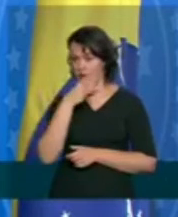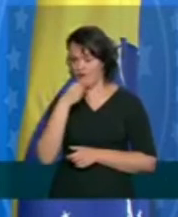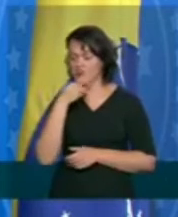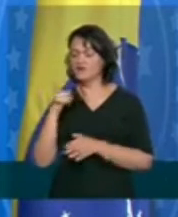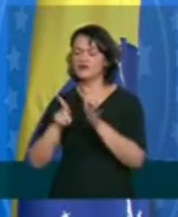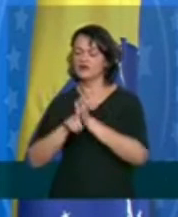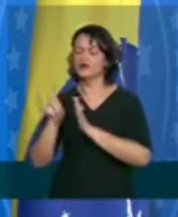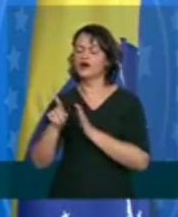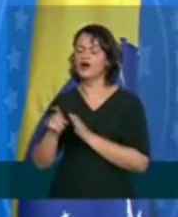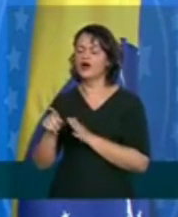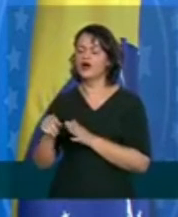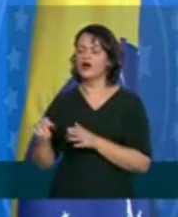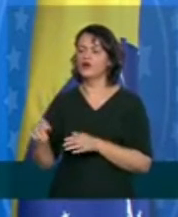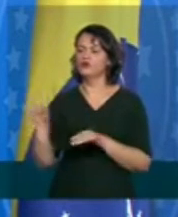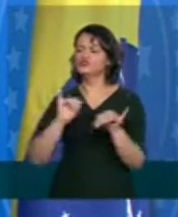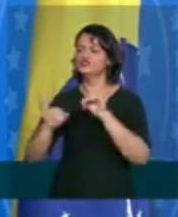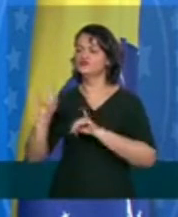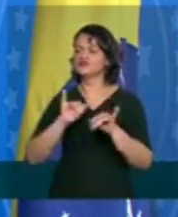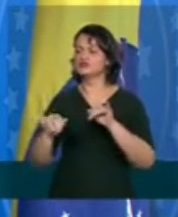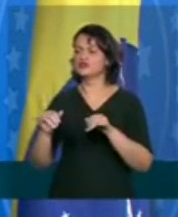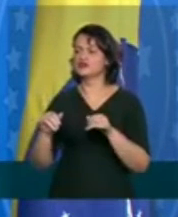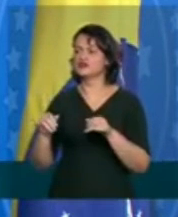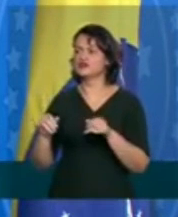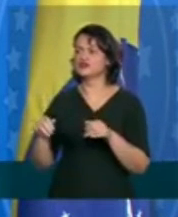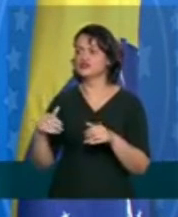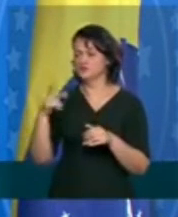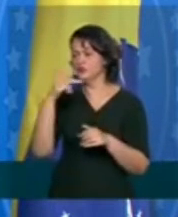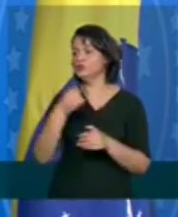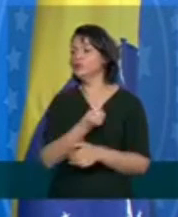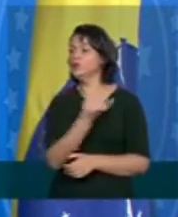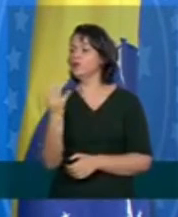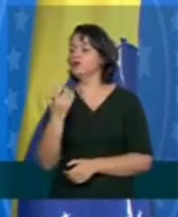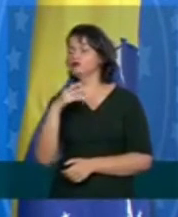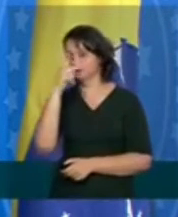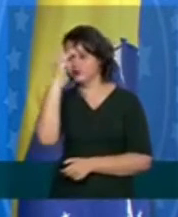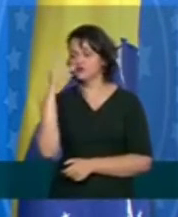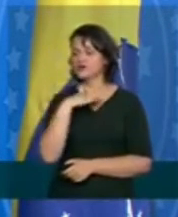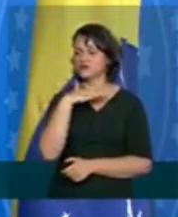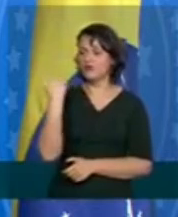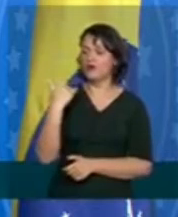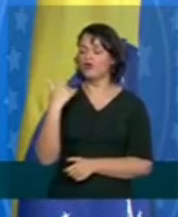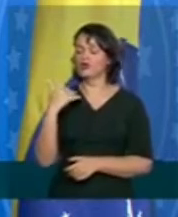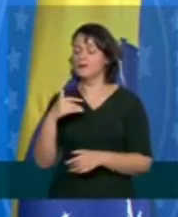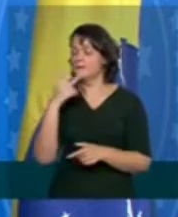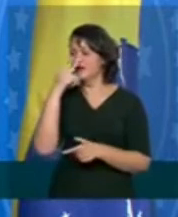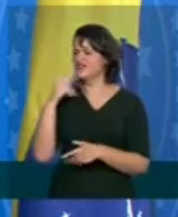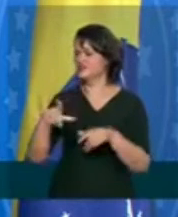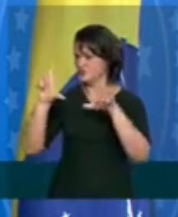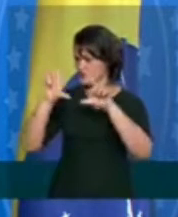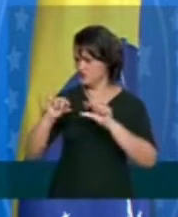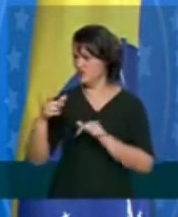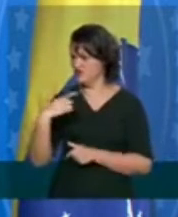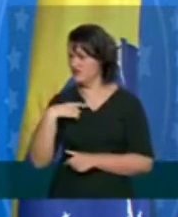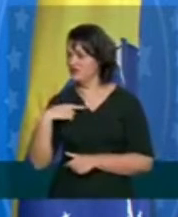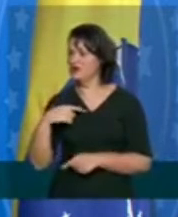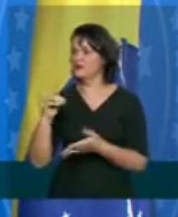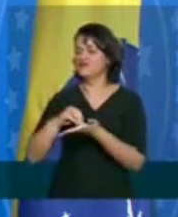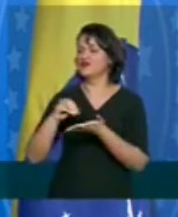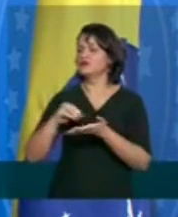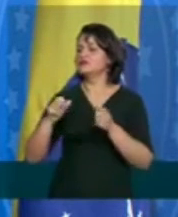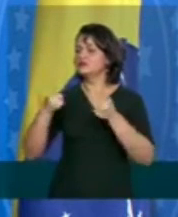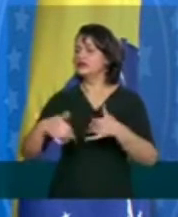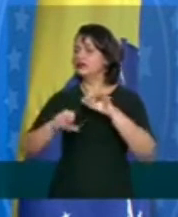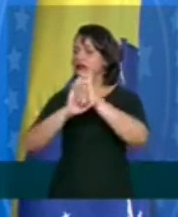os números de casos e óbitos pode criar a falsa impressão de que os casos e óbitos estão em queda isso porque não fica claro quantos